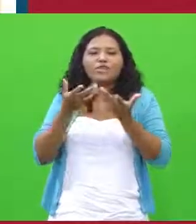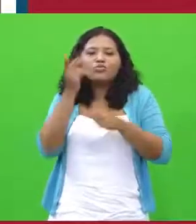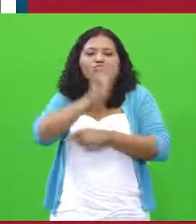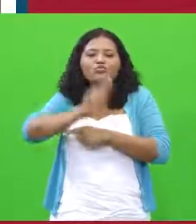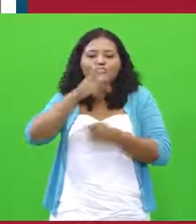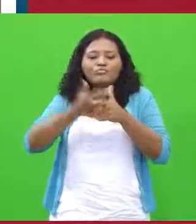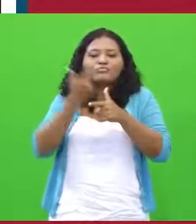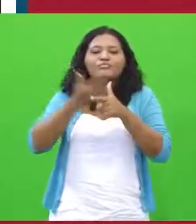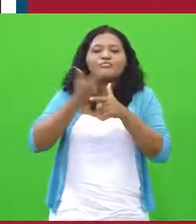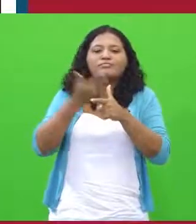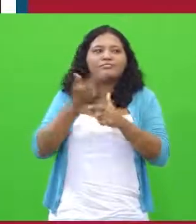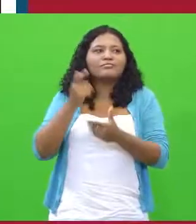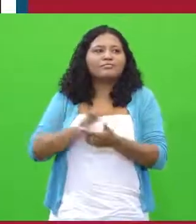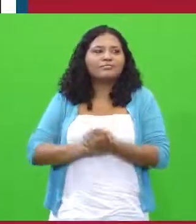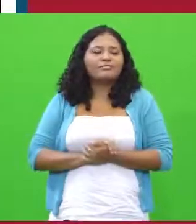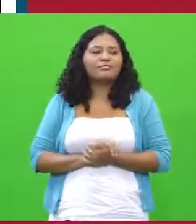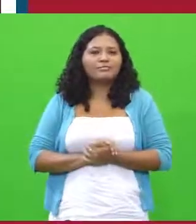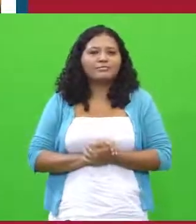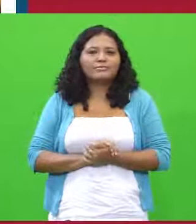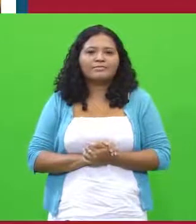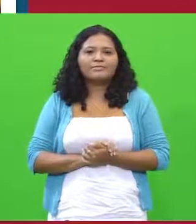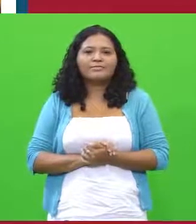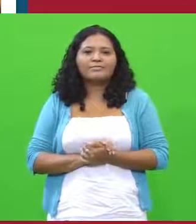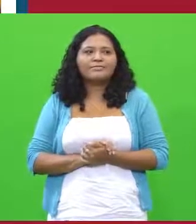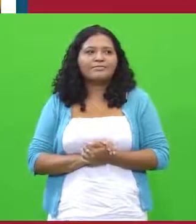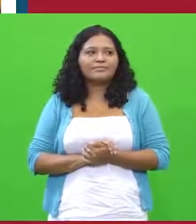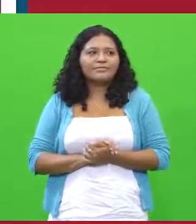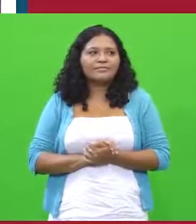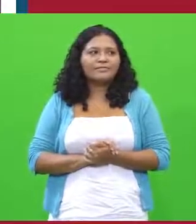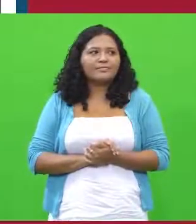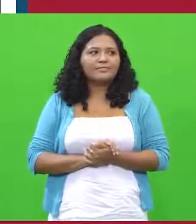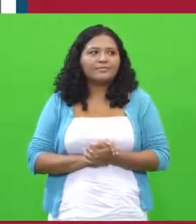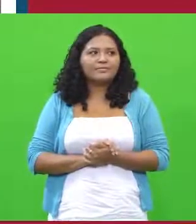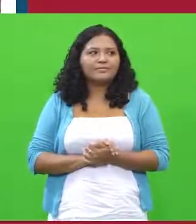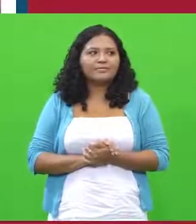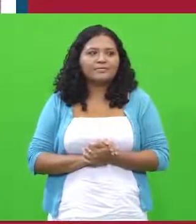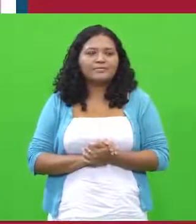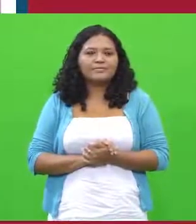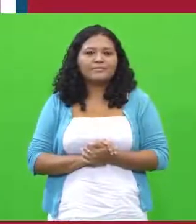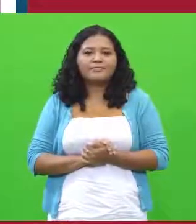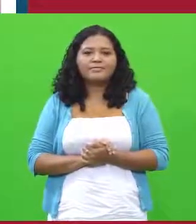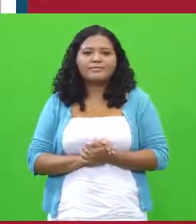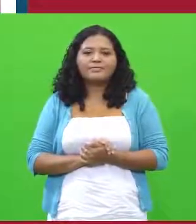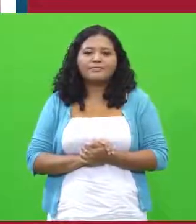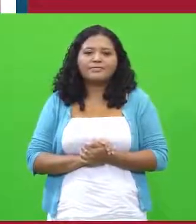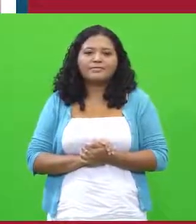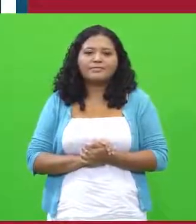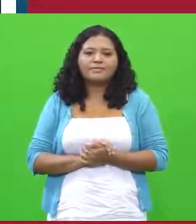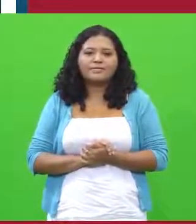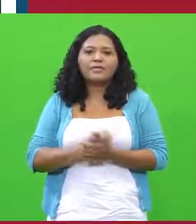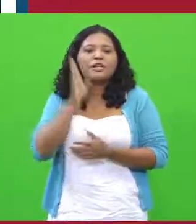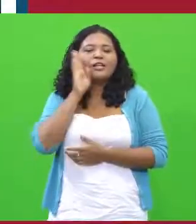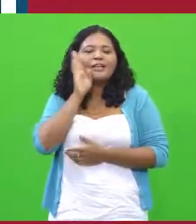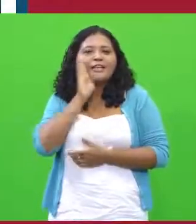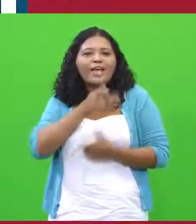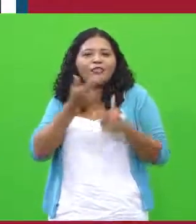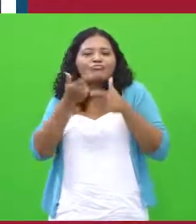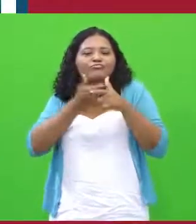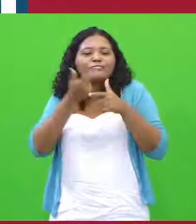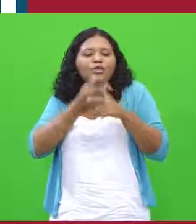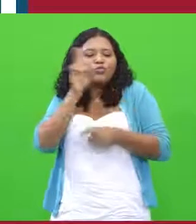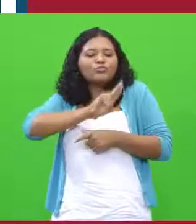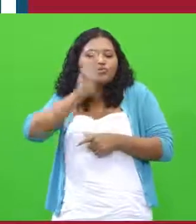Também não adianta chegar depois. Fica a dica. Legal é arrasar no visual e chegar